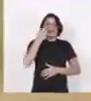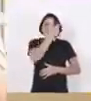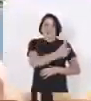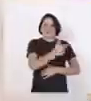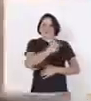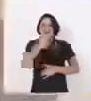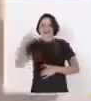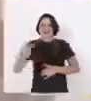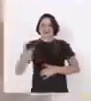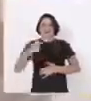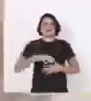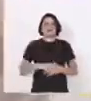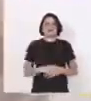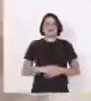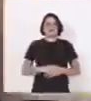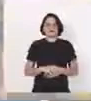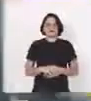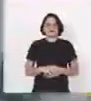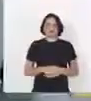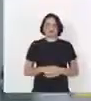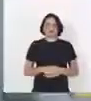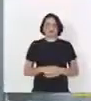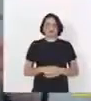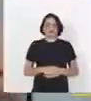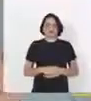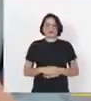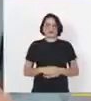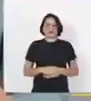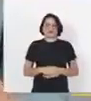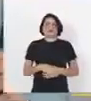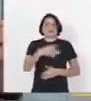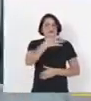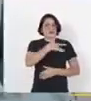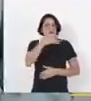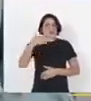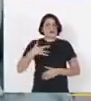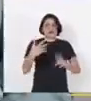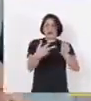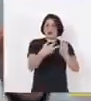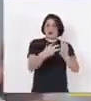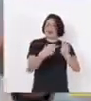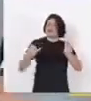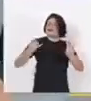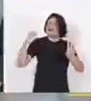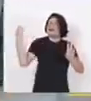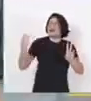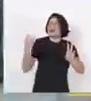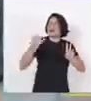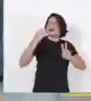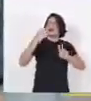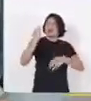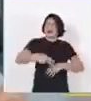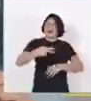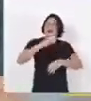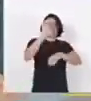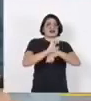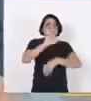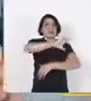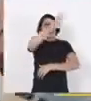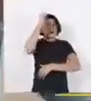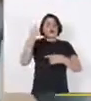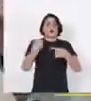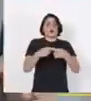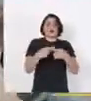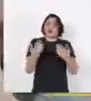Selva. Saúde indígena, muito importante para o nosso estado, porque hoje nós temos praticamente uma